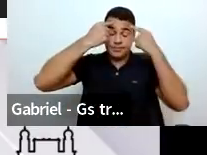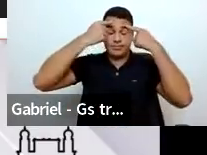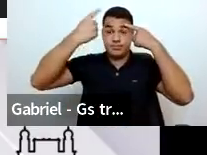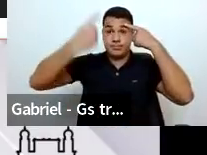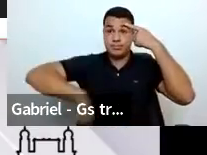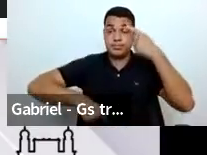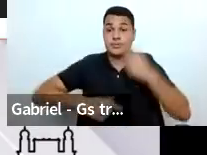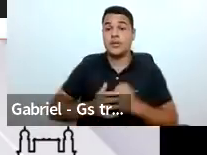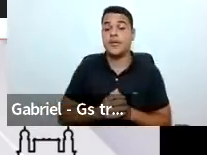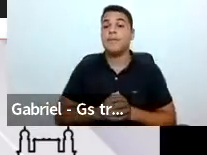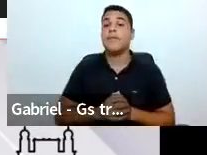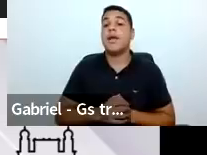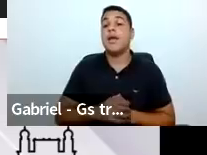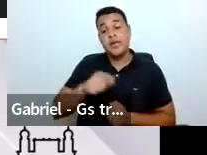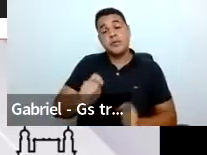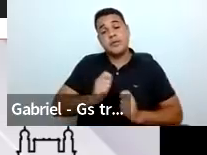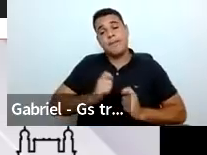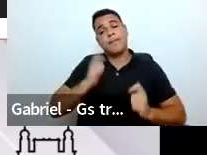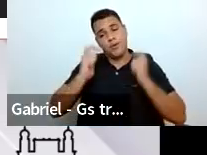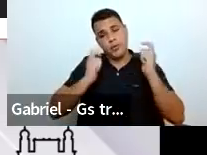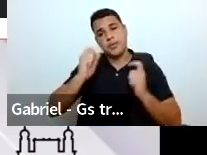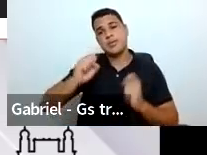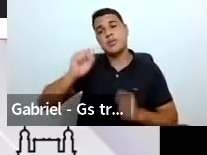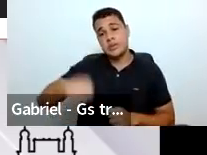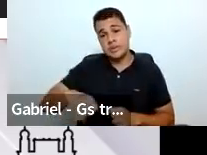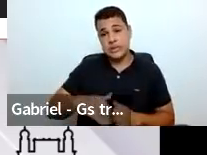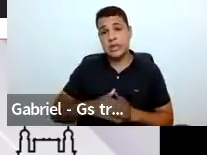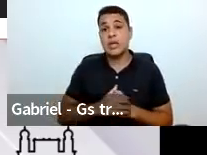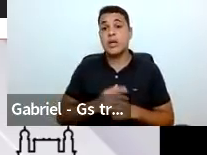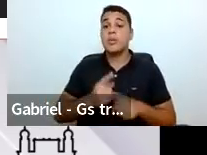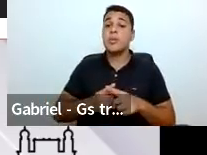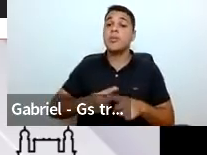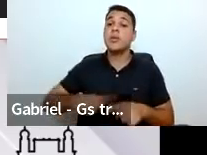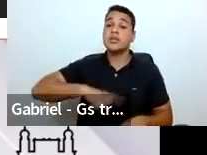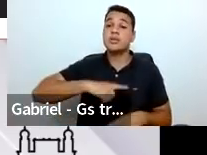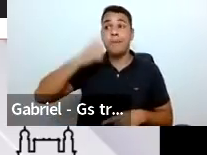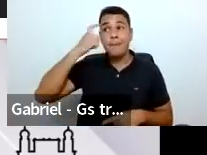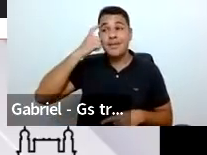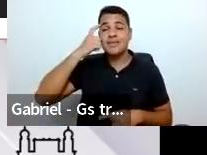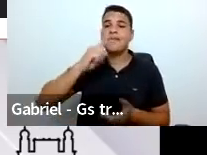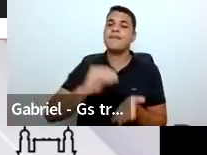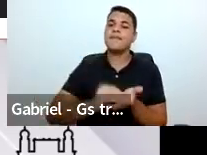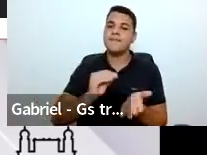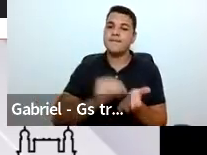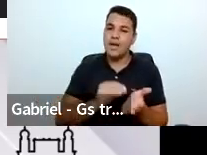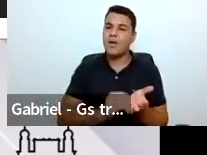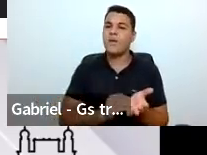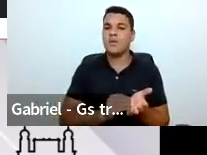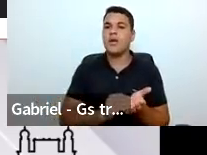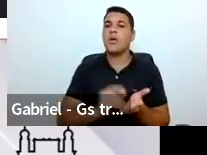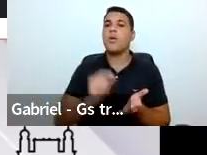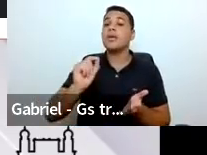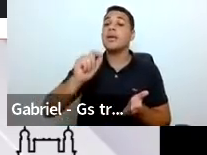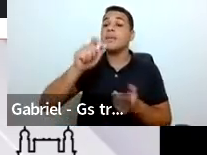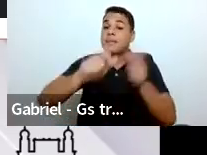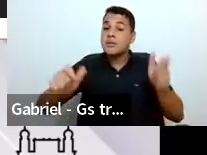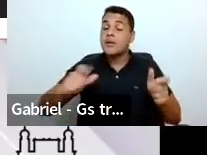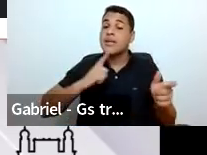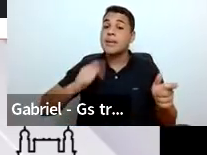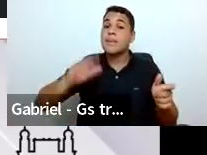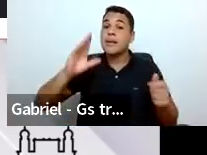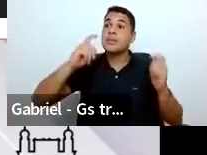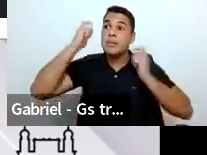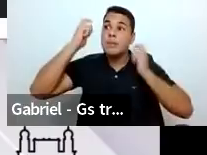nos preocupa, porque isso leva a gente a constatar que falta essa preocupação com o